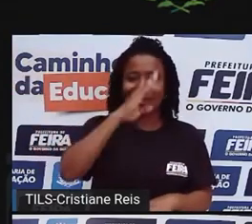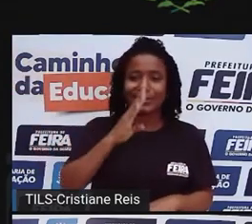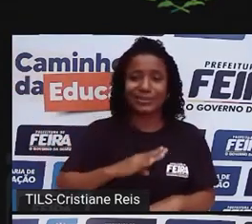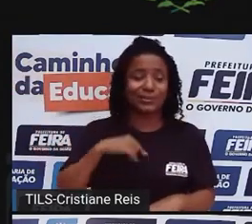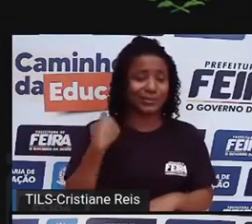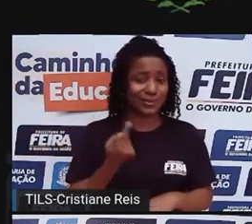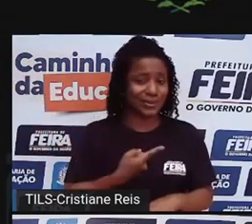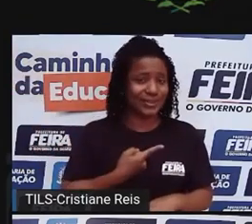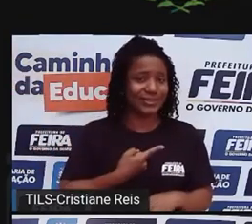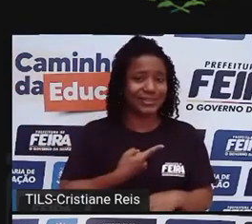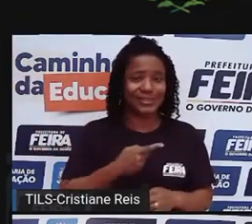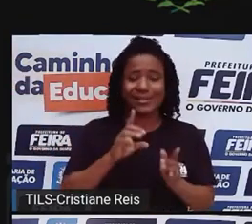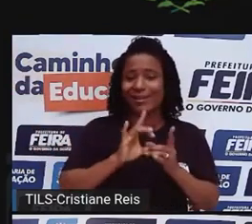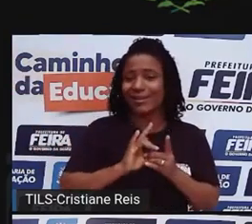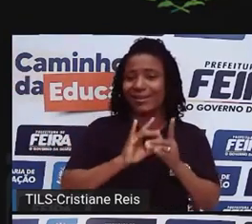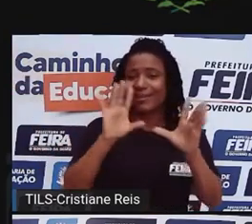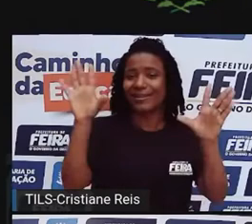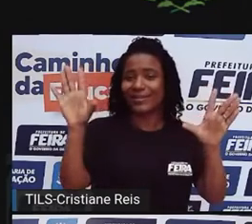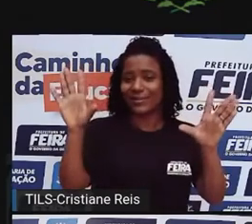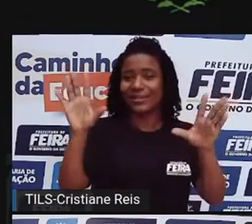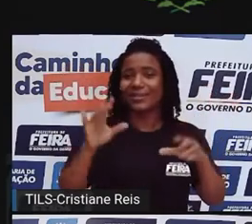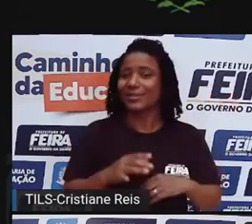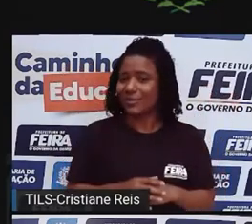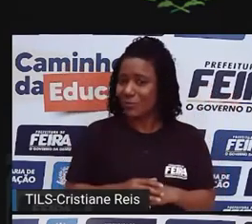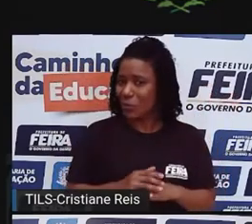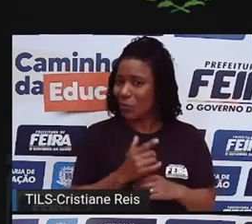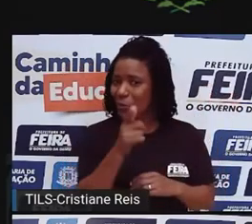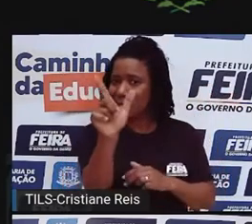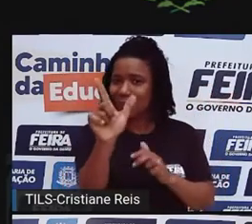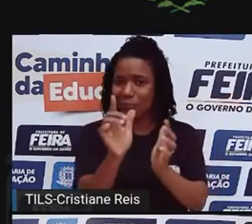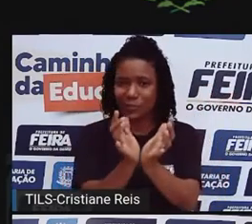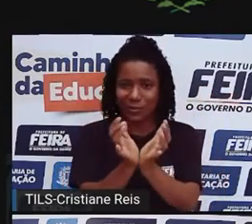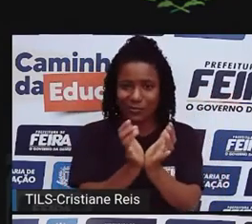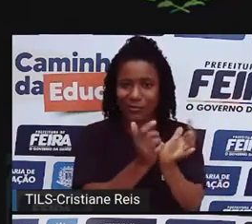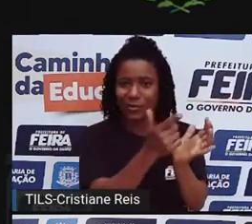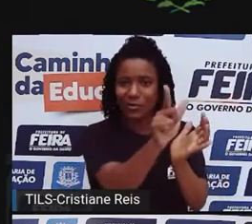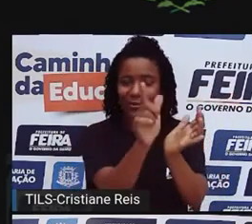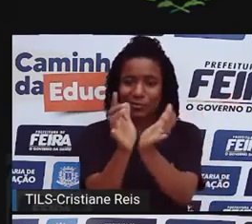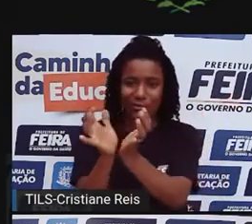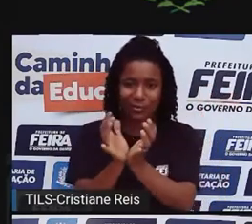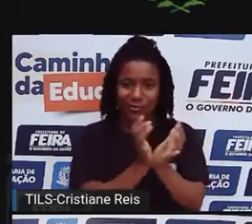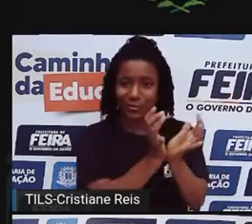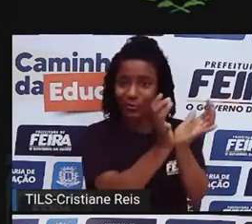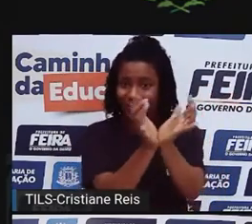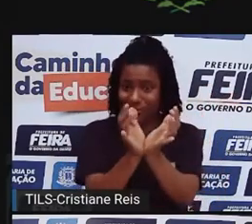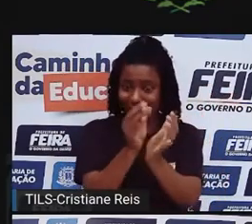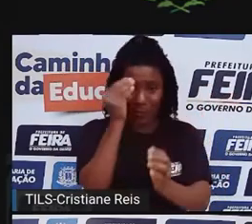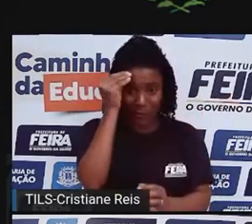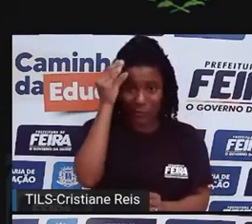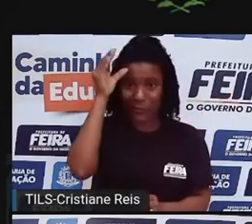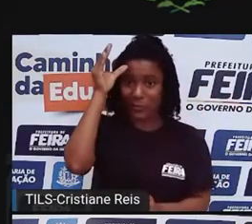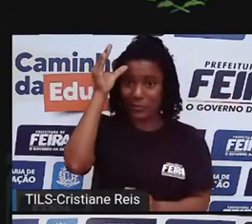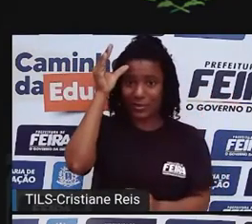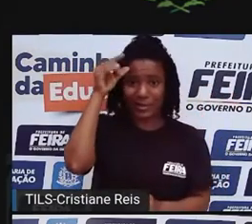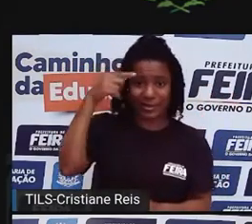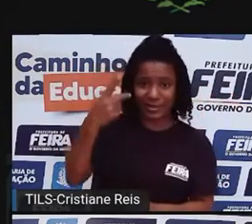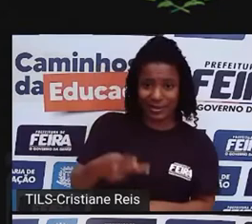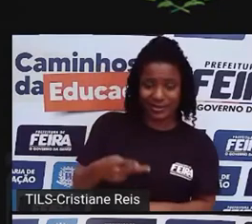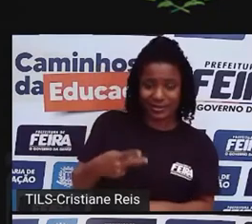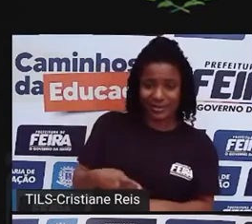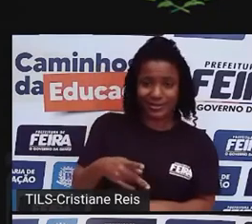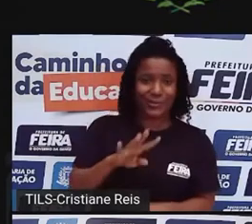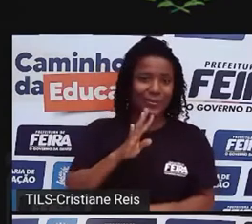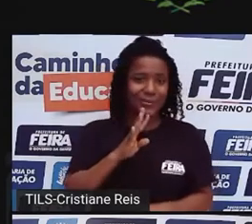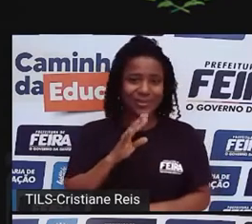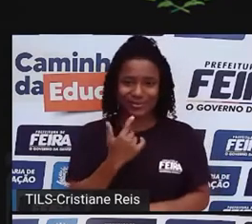não existiam outros grupos, não existiam outros povos, não existiam outros conhecimentos? Tudo o eu faço, tudo o que eu sou, e o